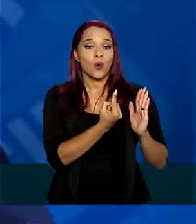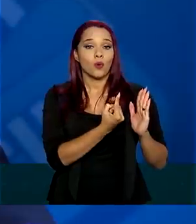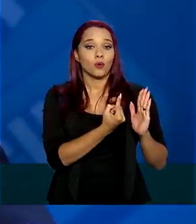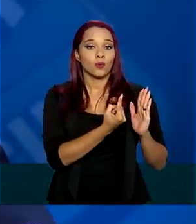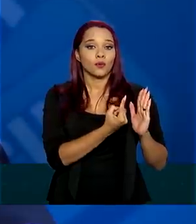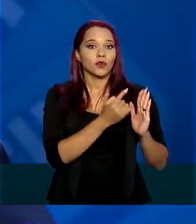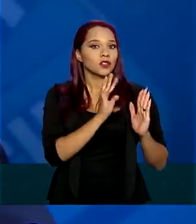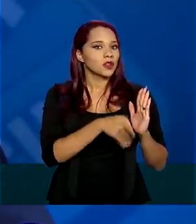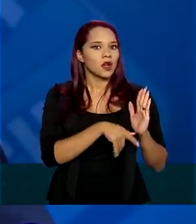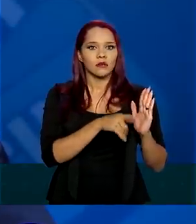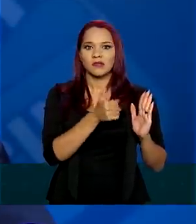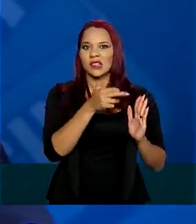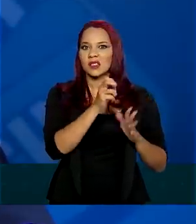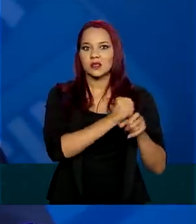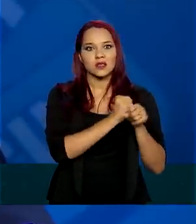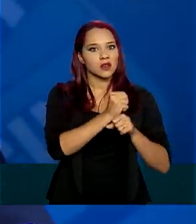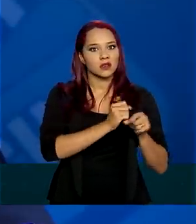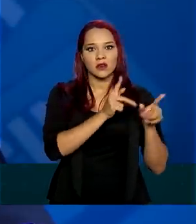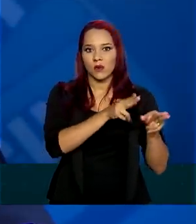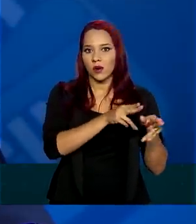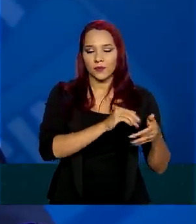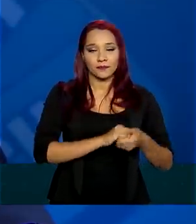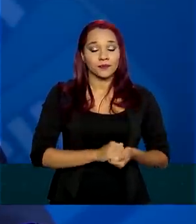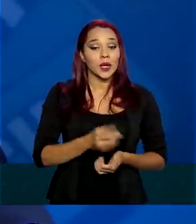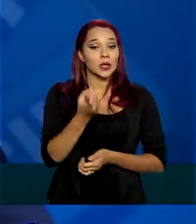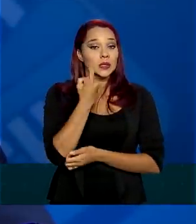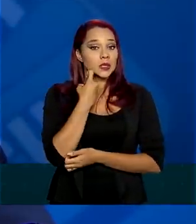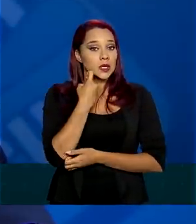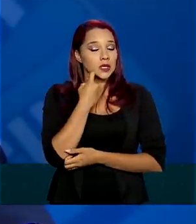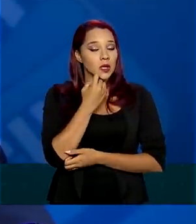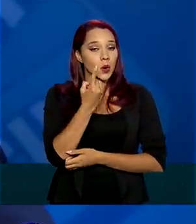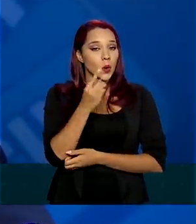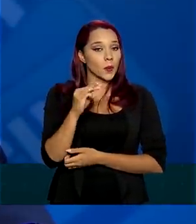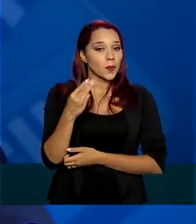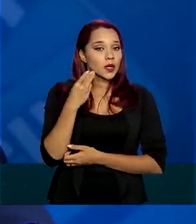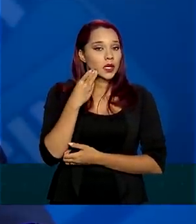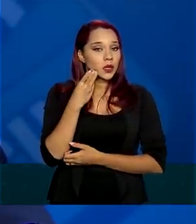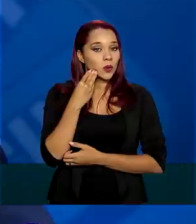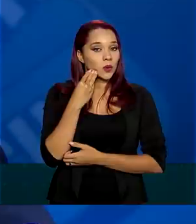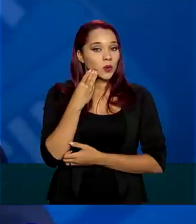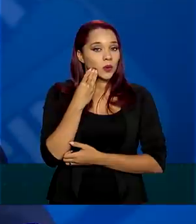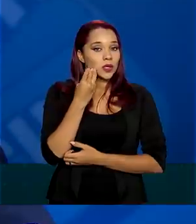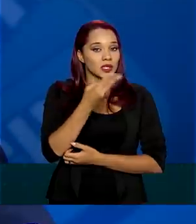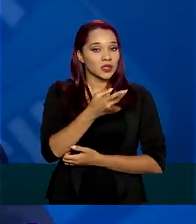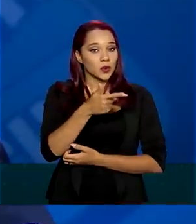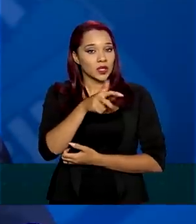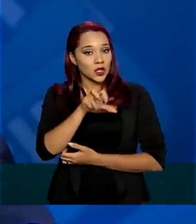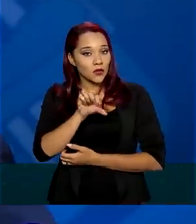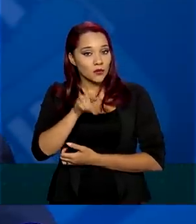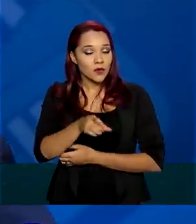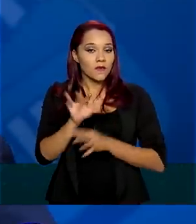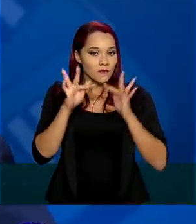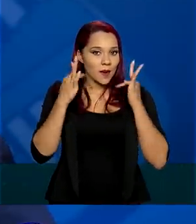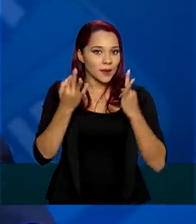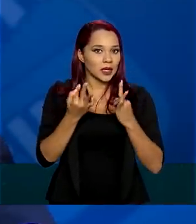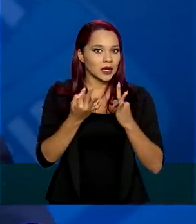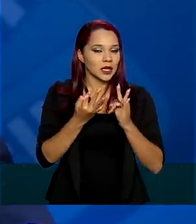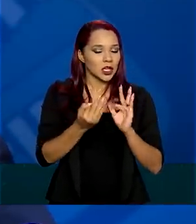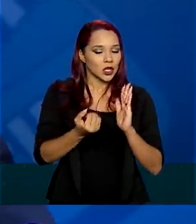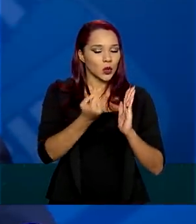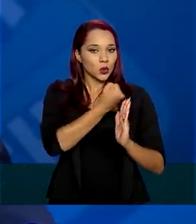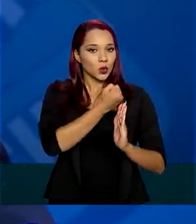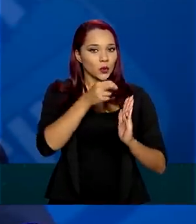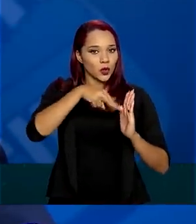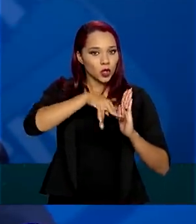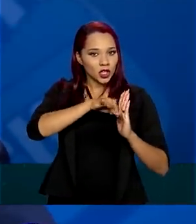já é feito assim há 15 anos. Na sexta-feira serão 1 milhão e 359 mil famílias, cujo o dígito